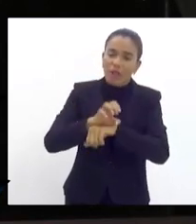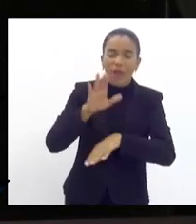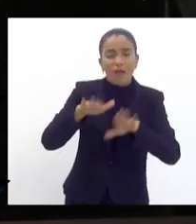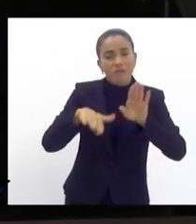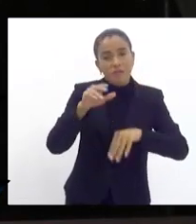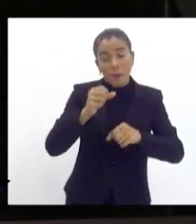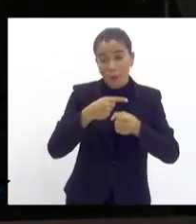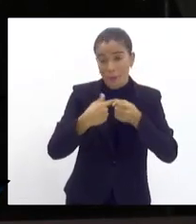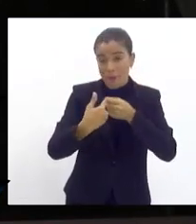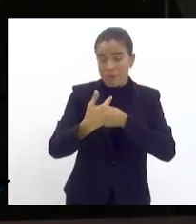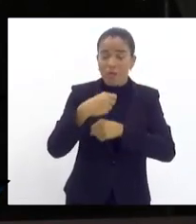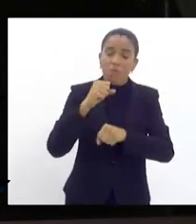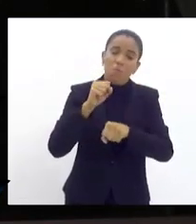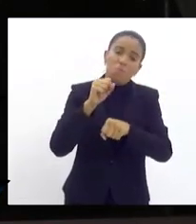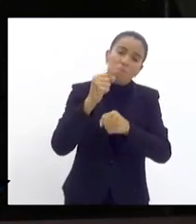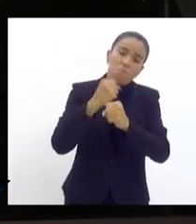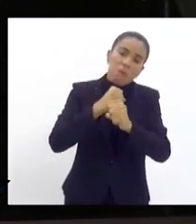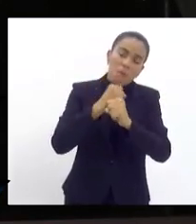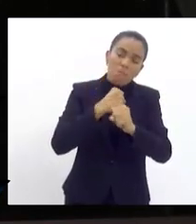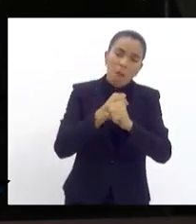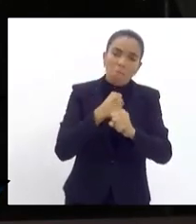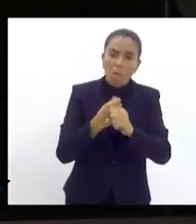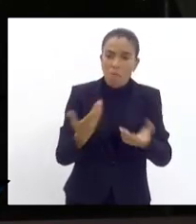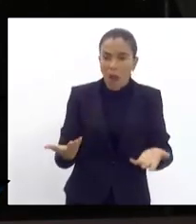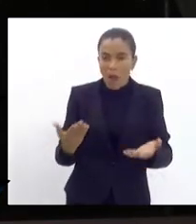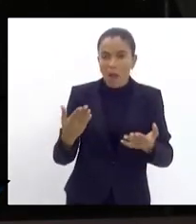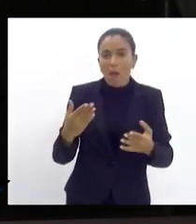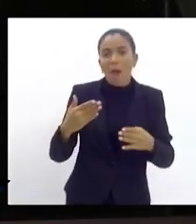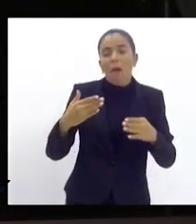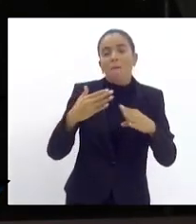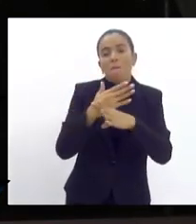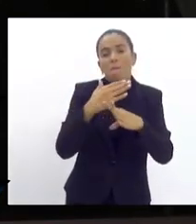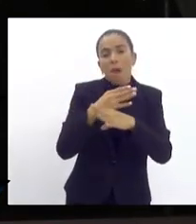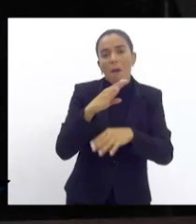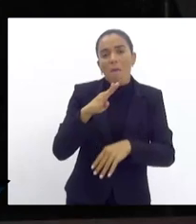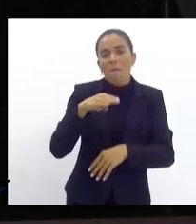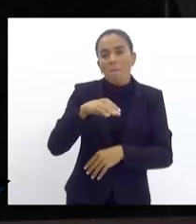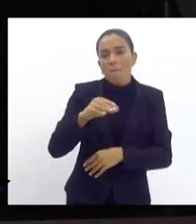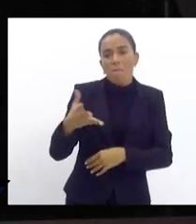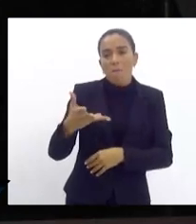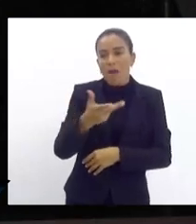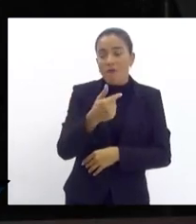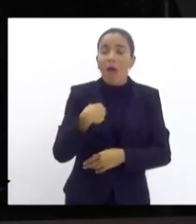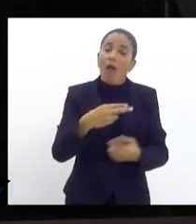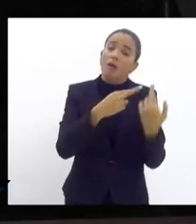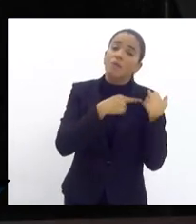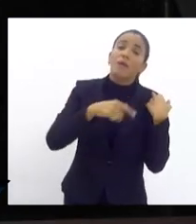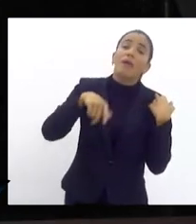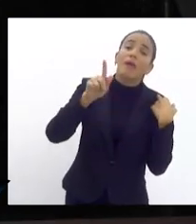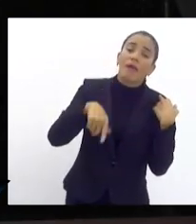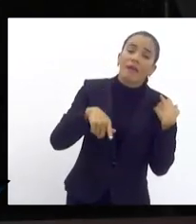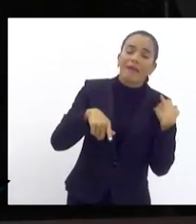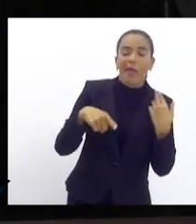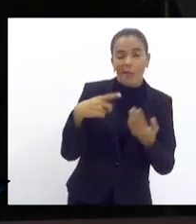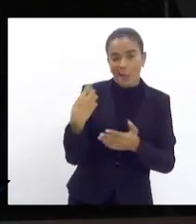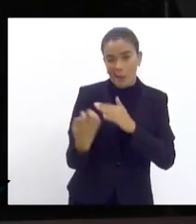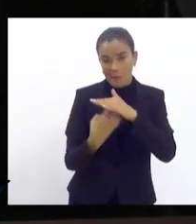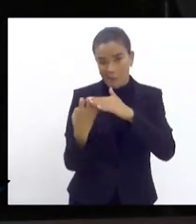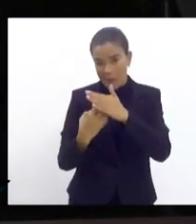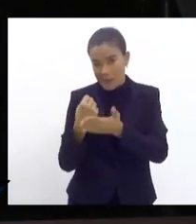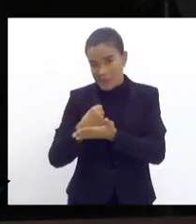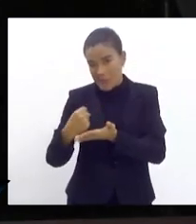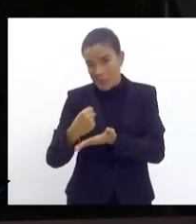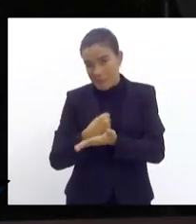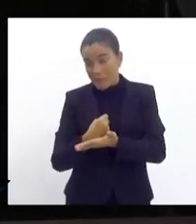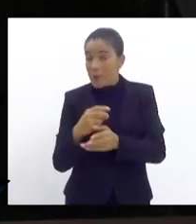município do Rio de Janeiro através do Bairro Maravilha Oeste que coloca a rede de água e esgoto quando na verdade a competência de quem é da concessionária por